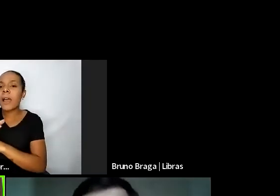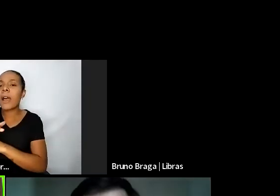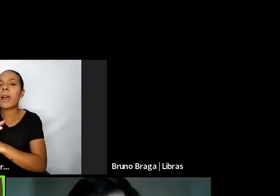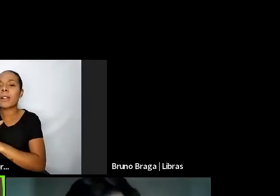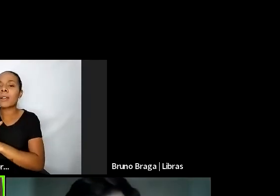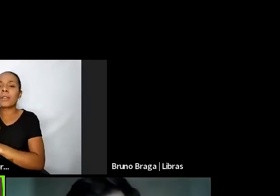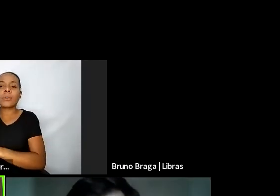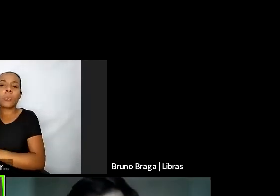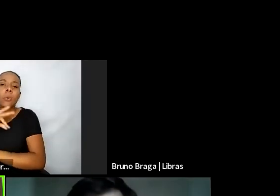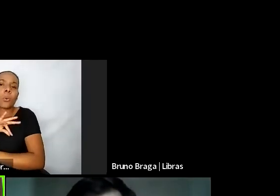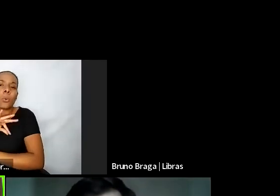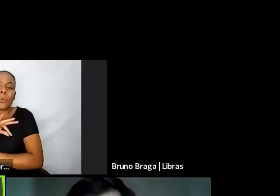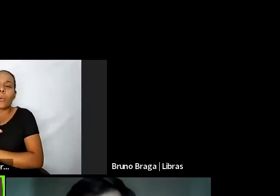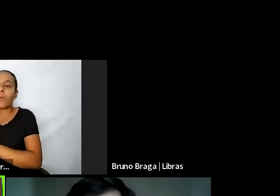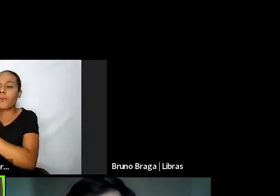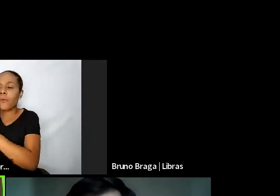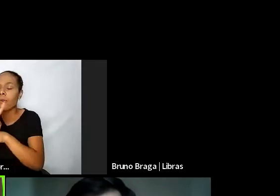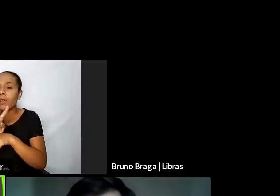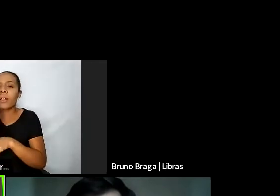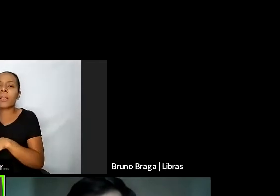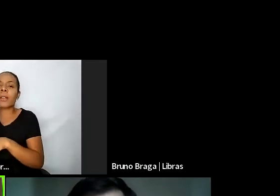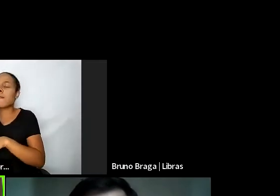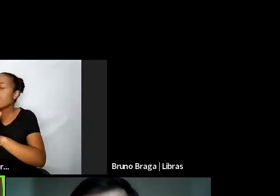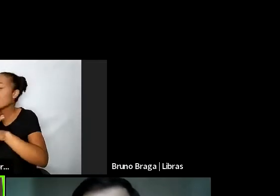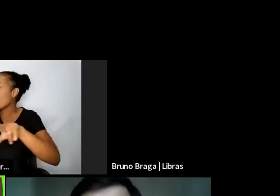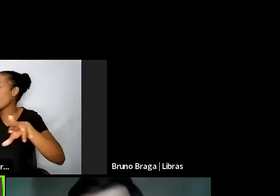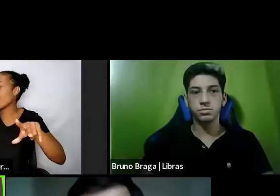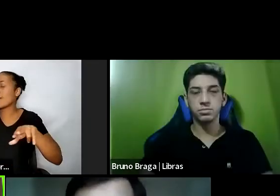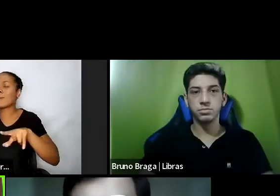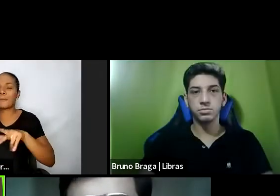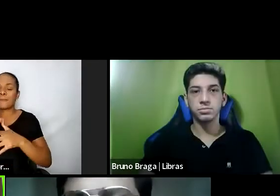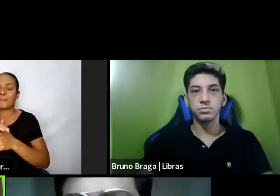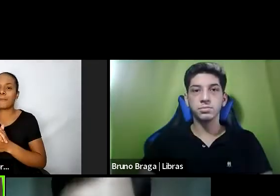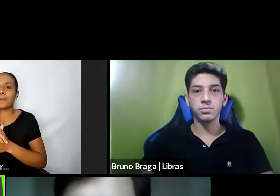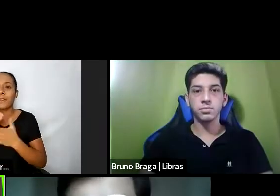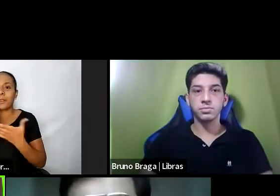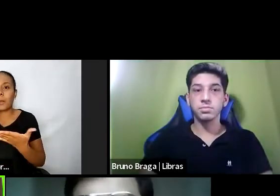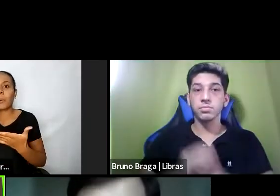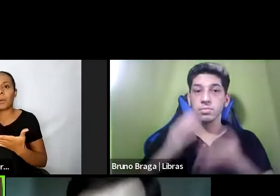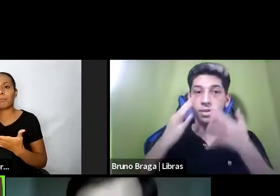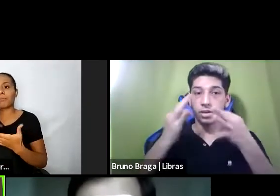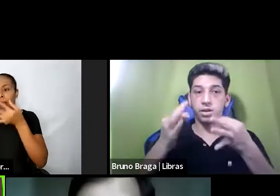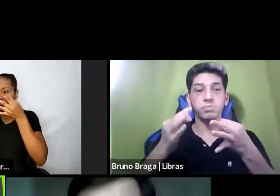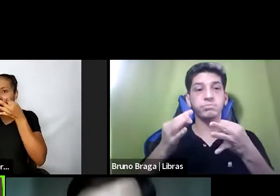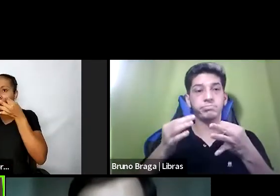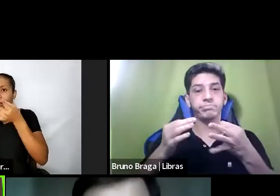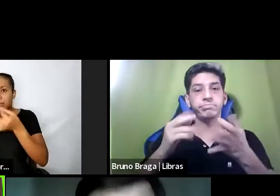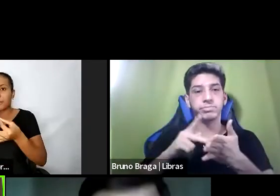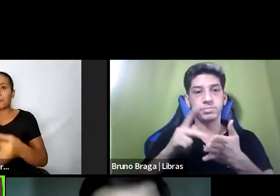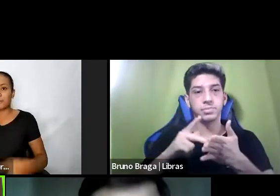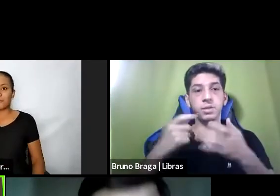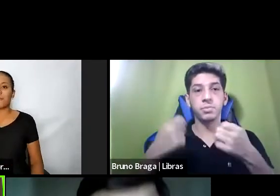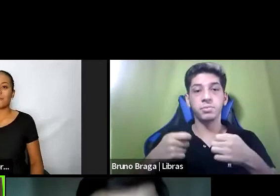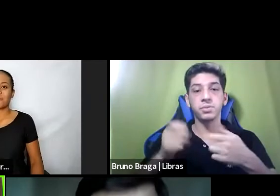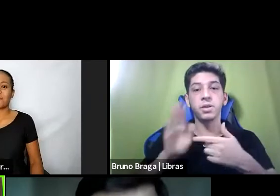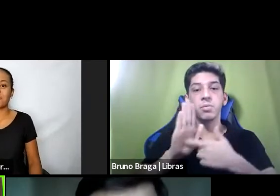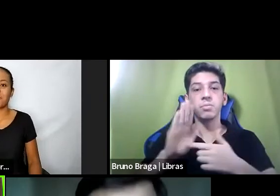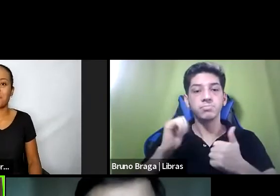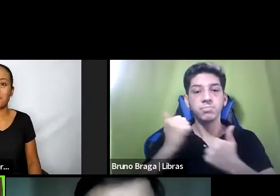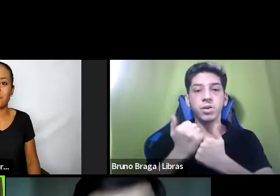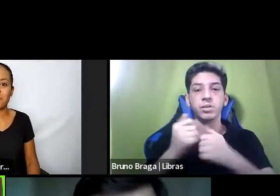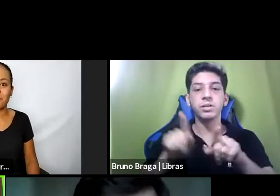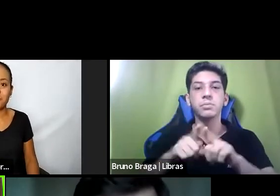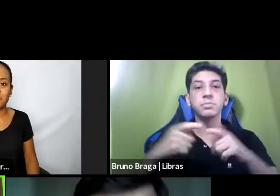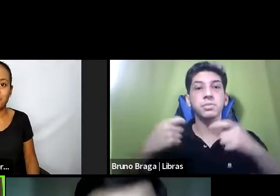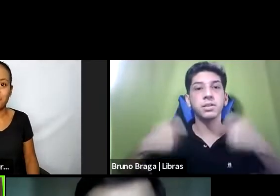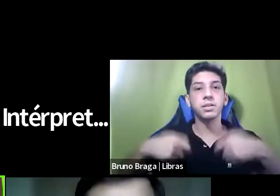em diversas matérias. Então, me chama muita atenção e isso a gente trouxe forte a necessidade de